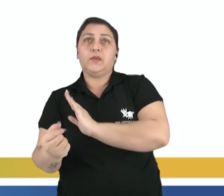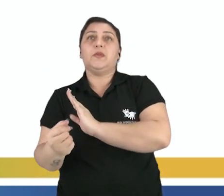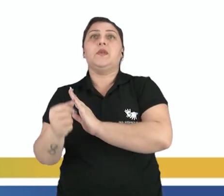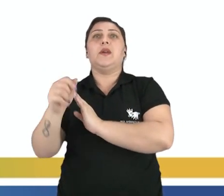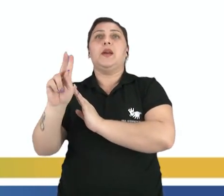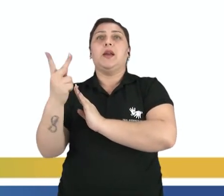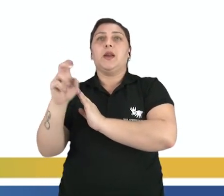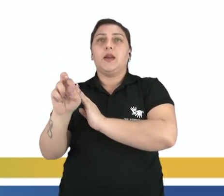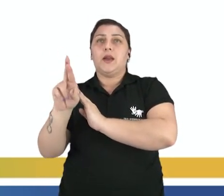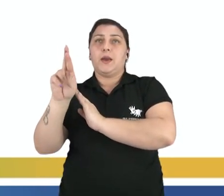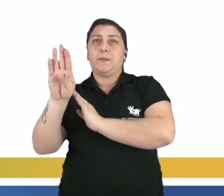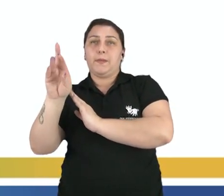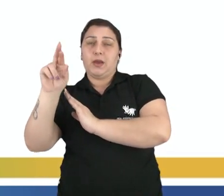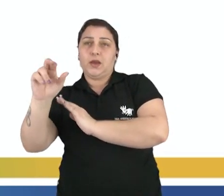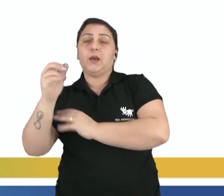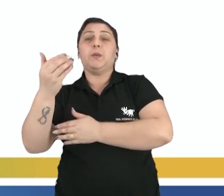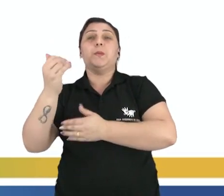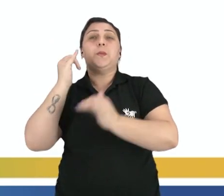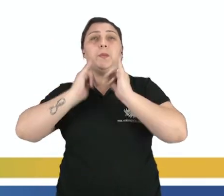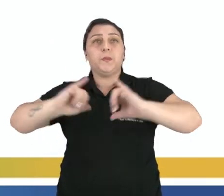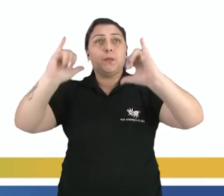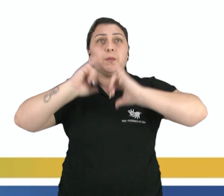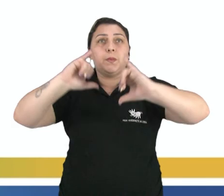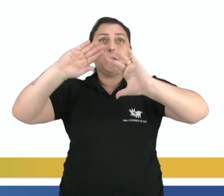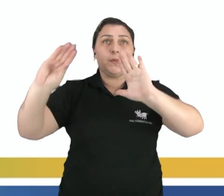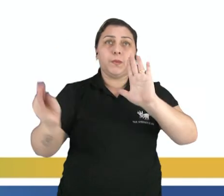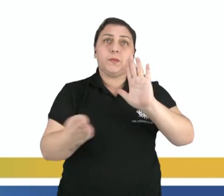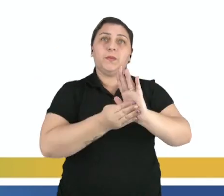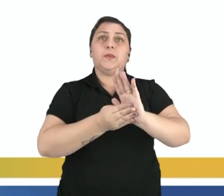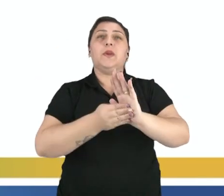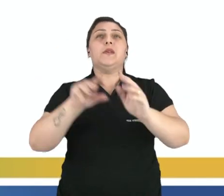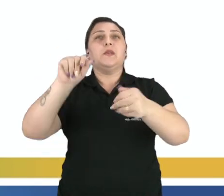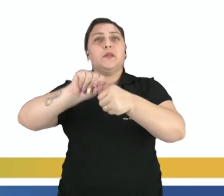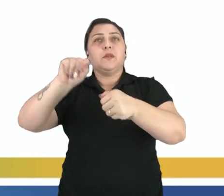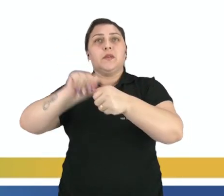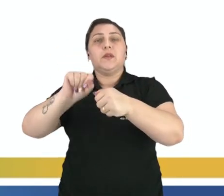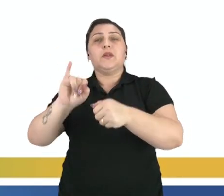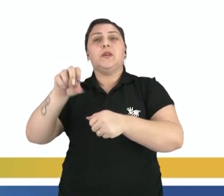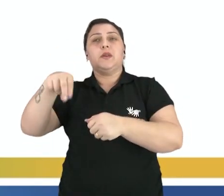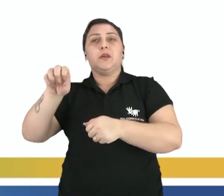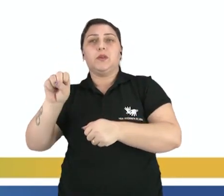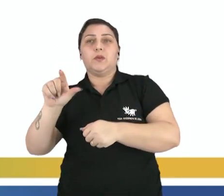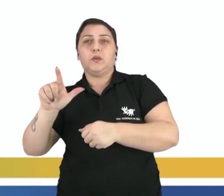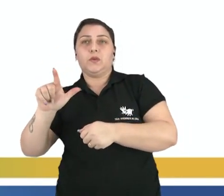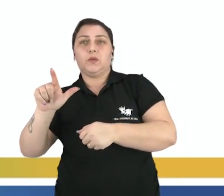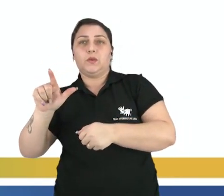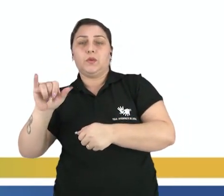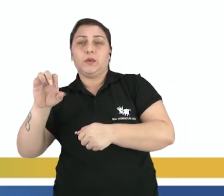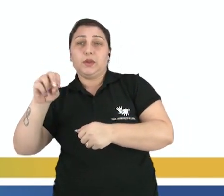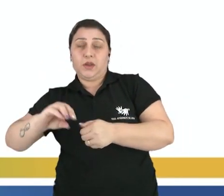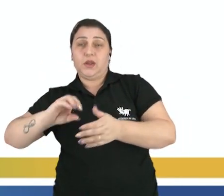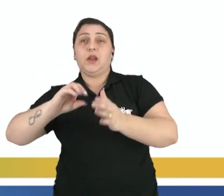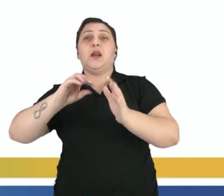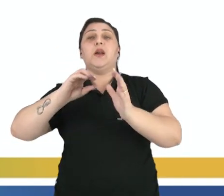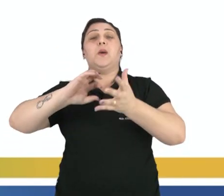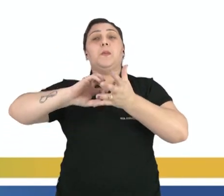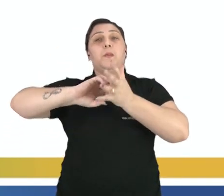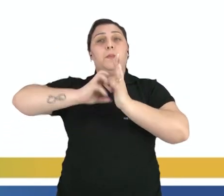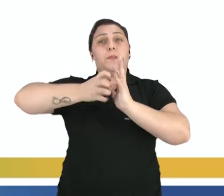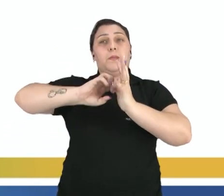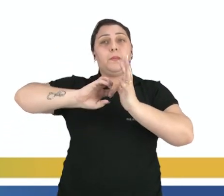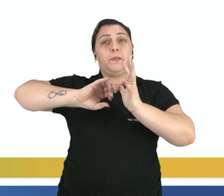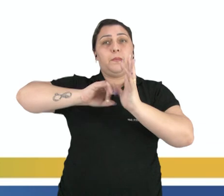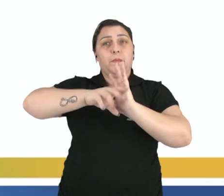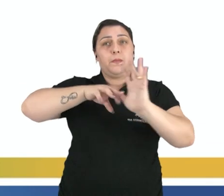Boyer introduziu a informação responsável pela fabricação da insulina humana em uma bactéria para que ela passasse a